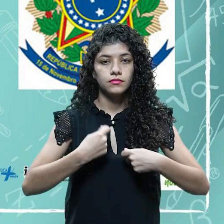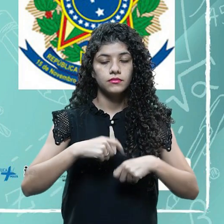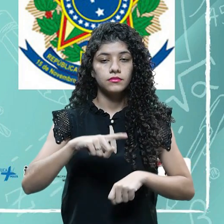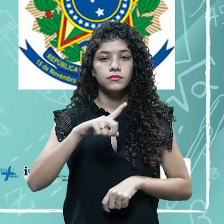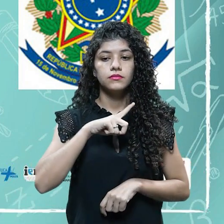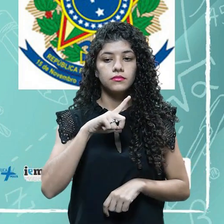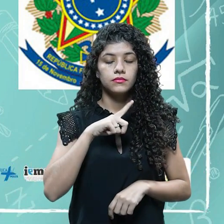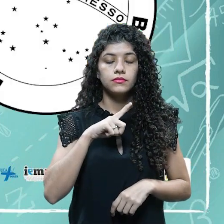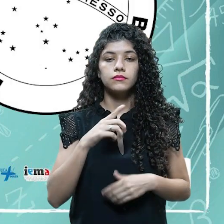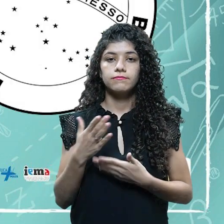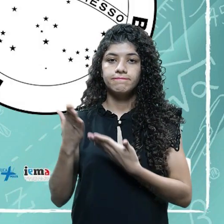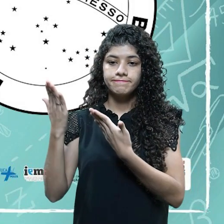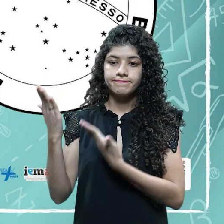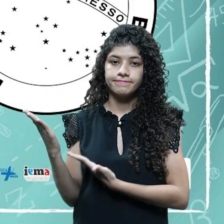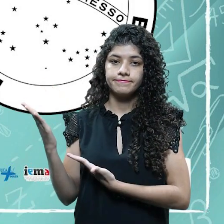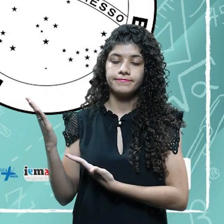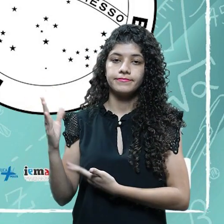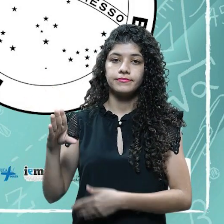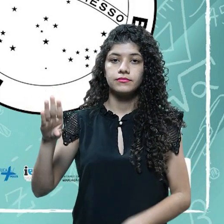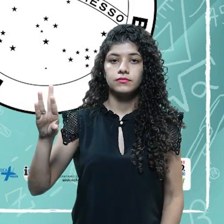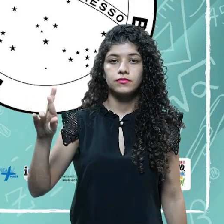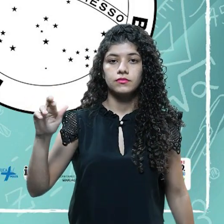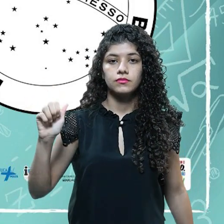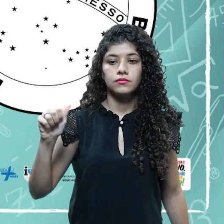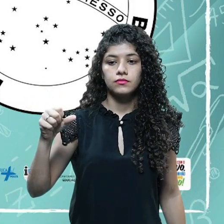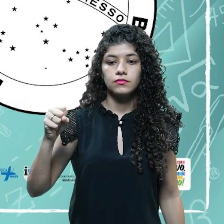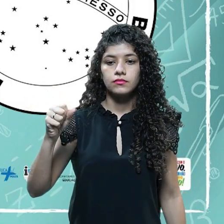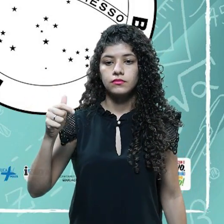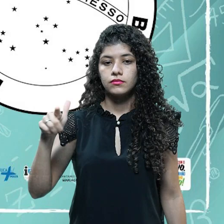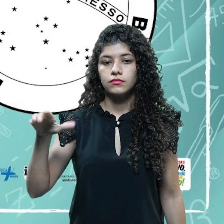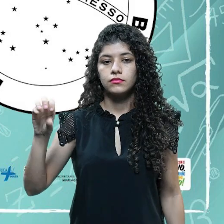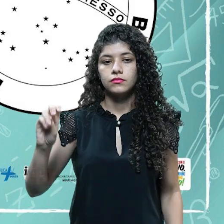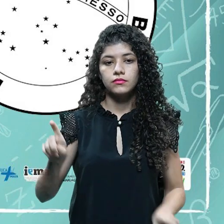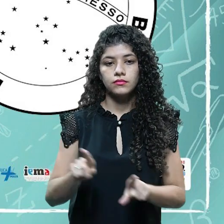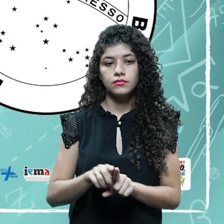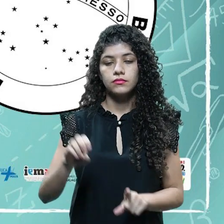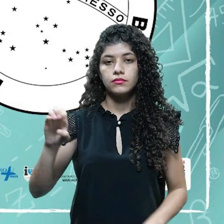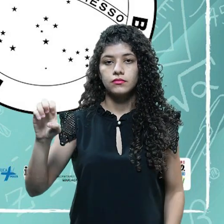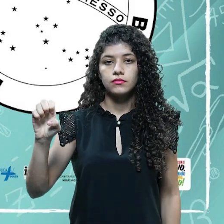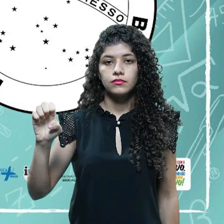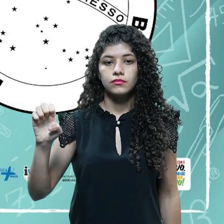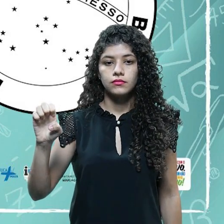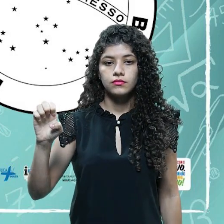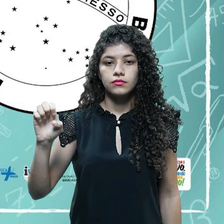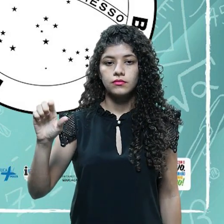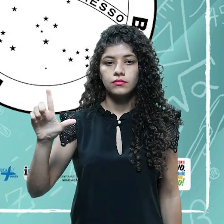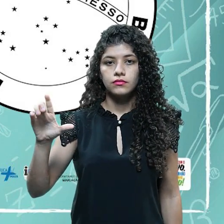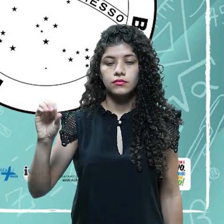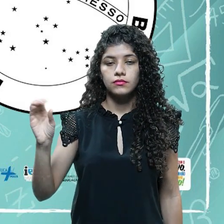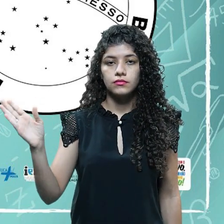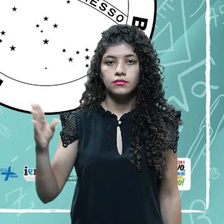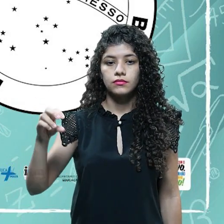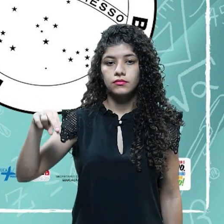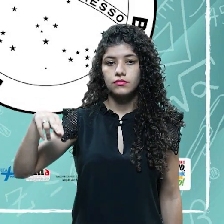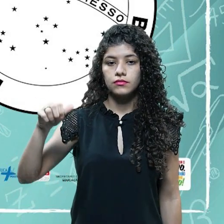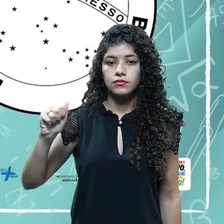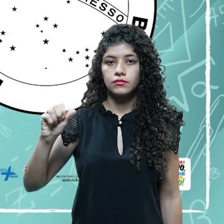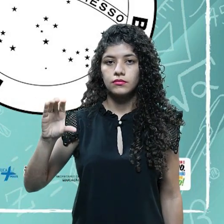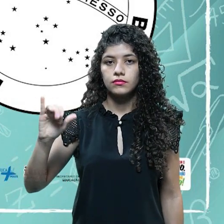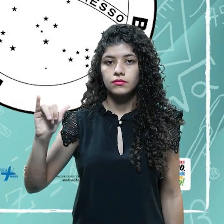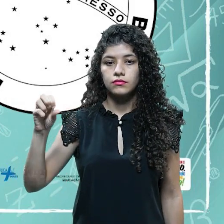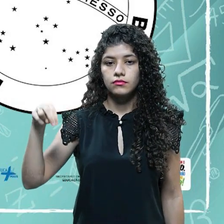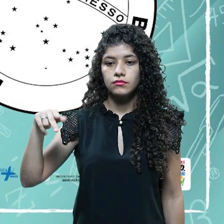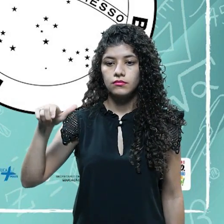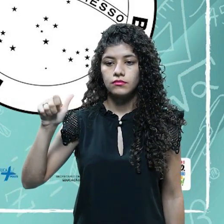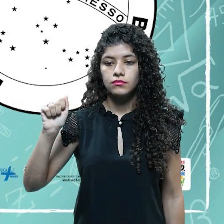nosso brasão. O selo nacional, né, que o selo é uma autenticação dos atos dos governos, bem como